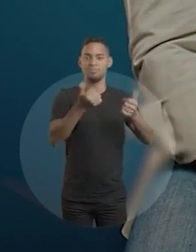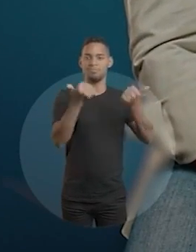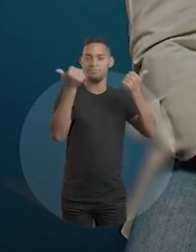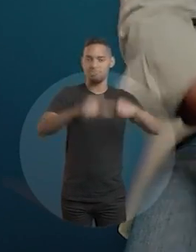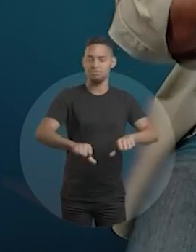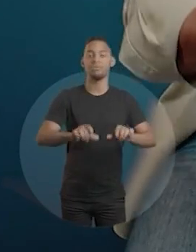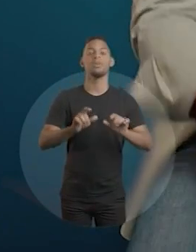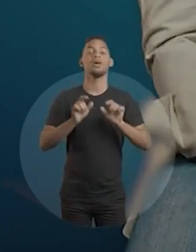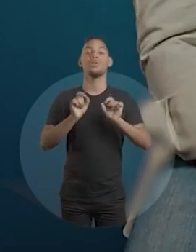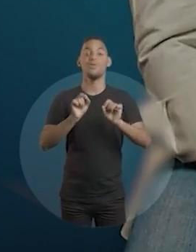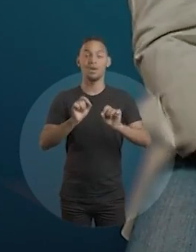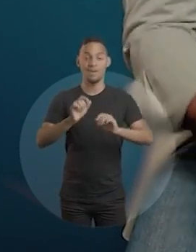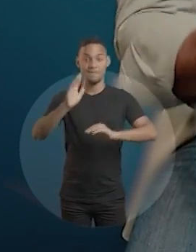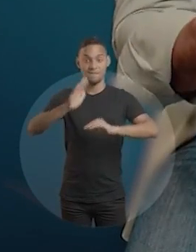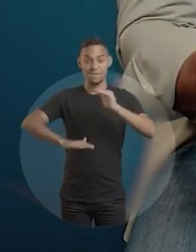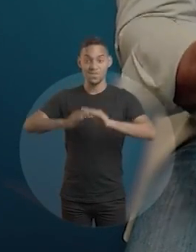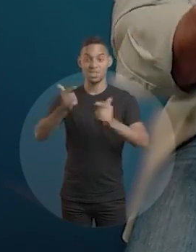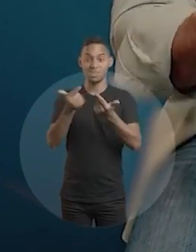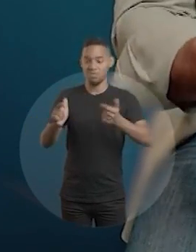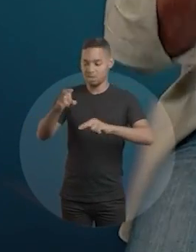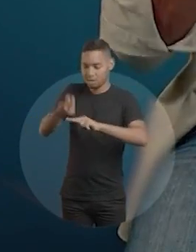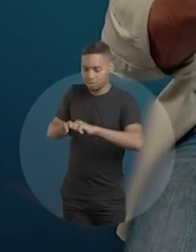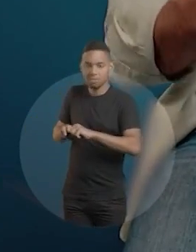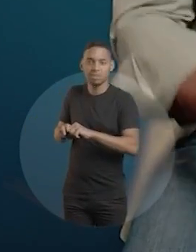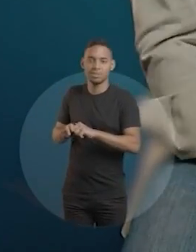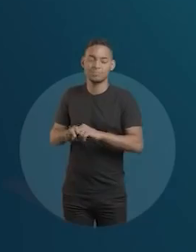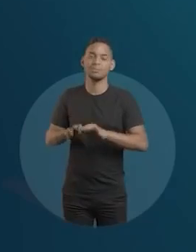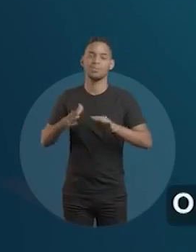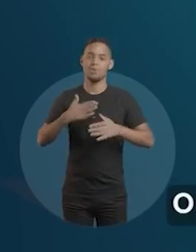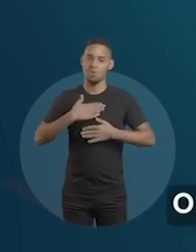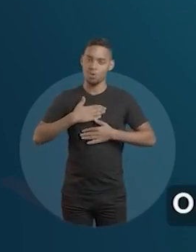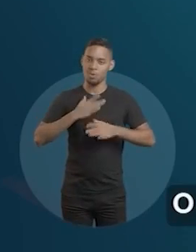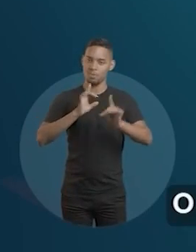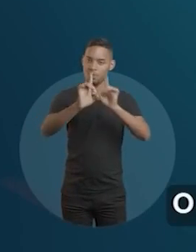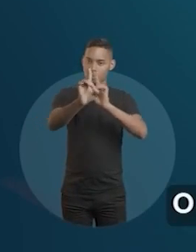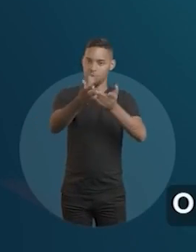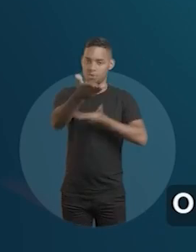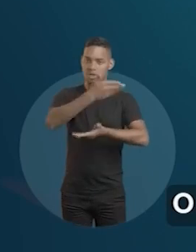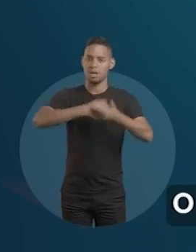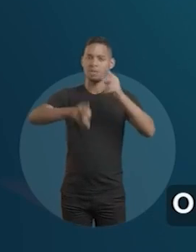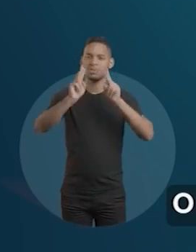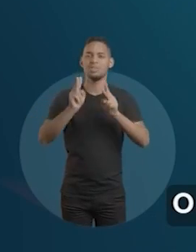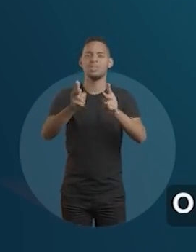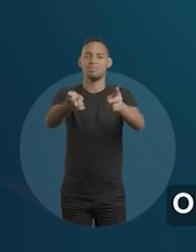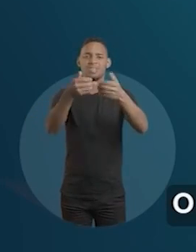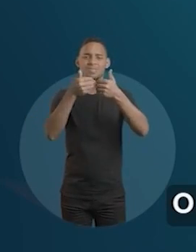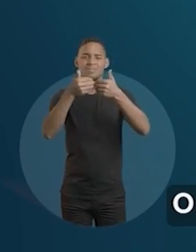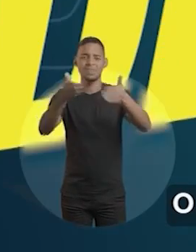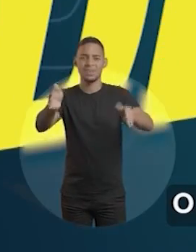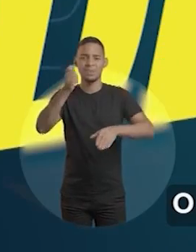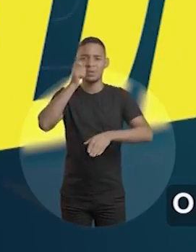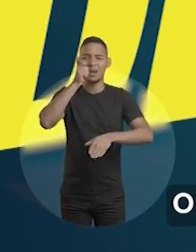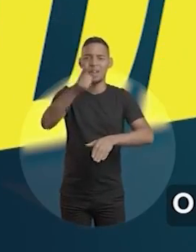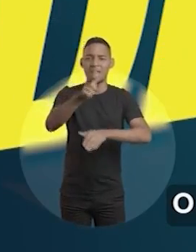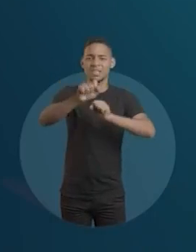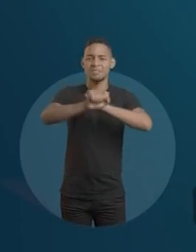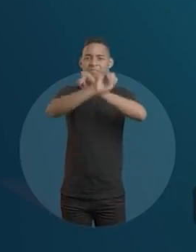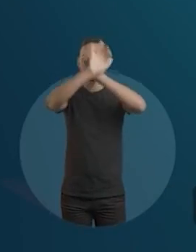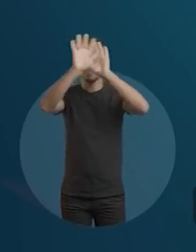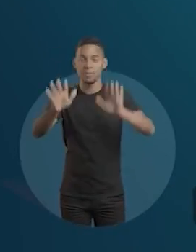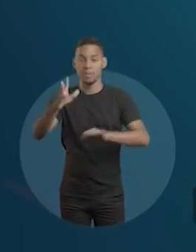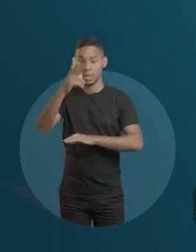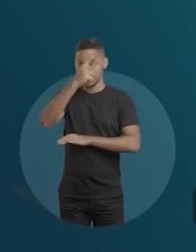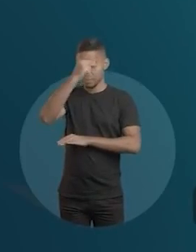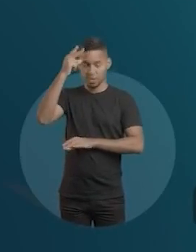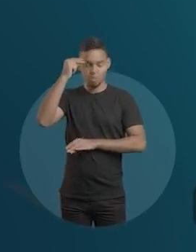equipamentos sucateados. E o pior, tem profissional que não tem nem onde sentar. O meu diálogo com os servidores públicos sempre foi aberto, claro e direto. E